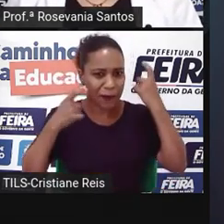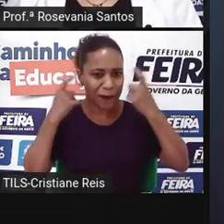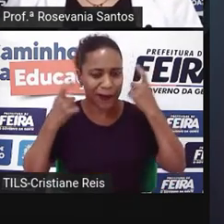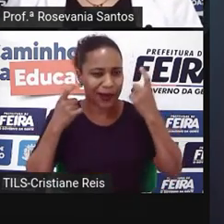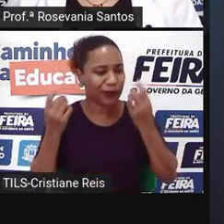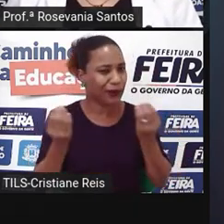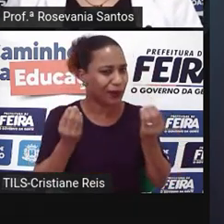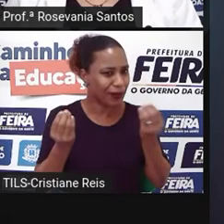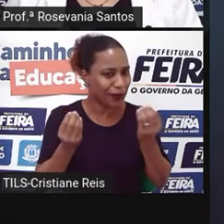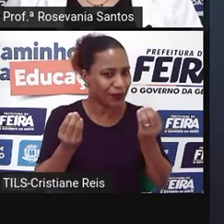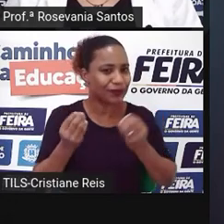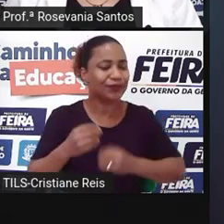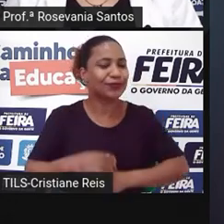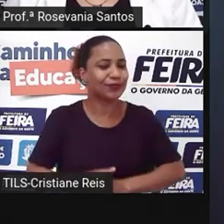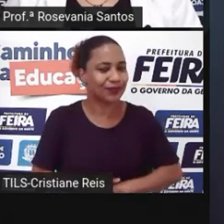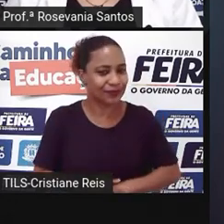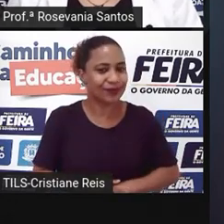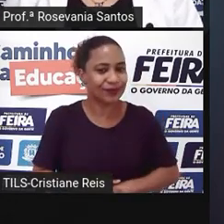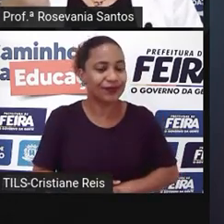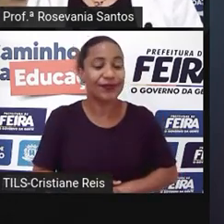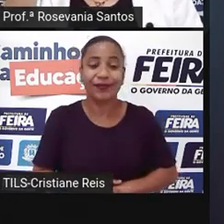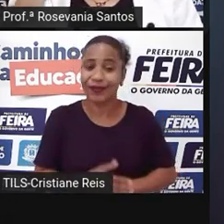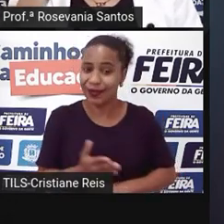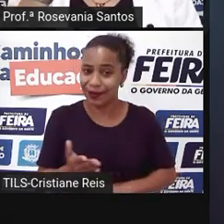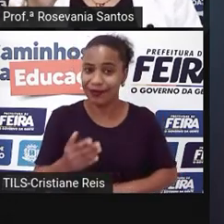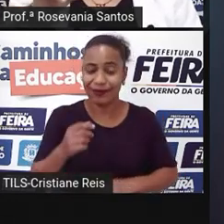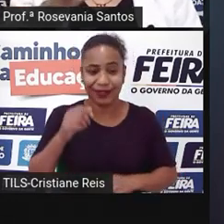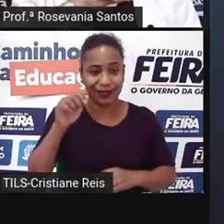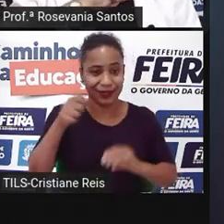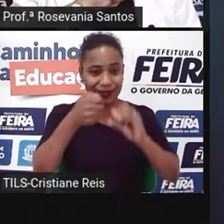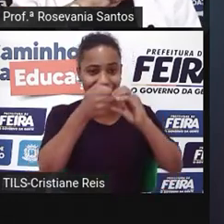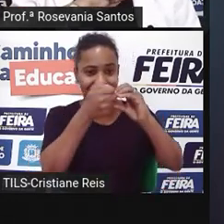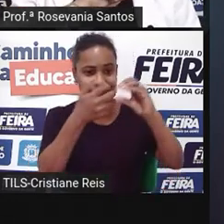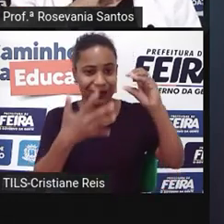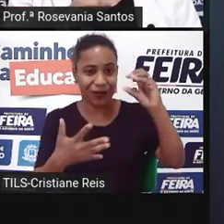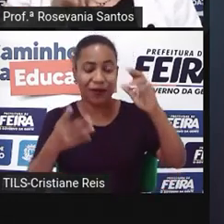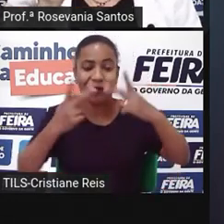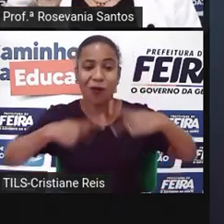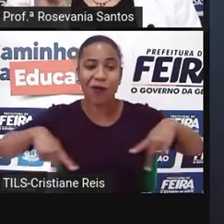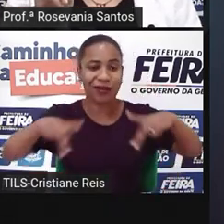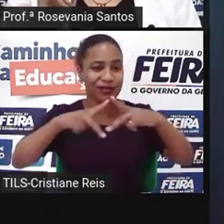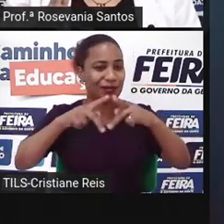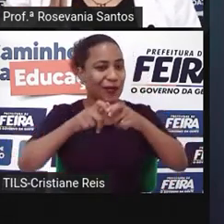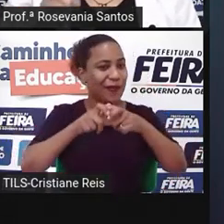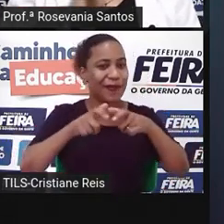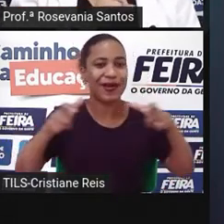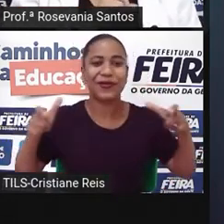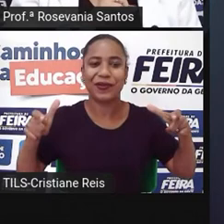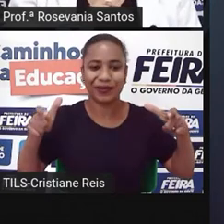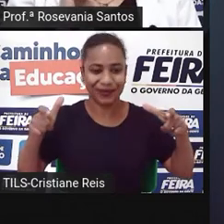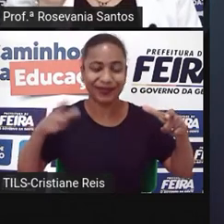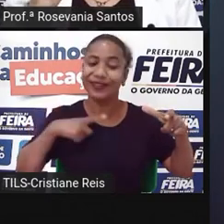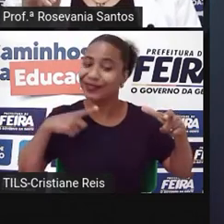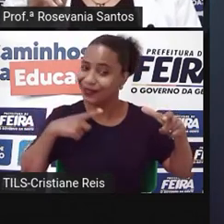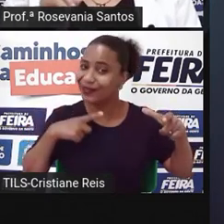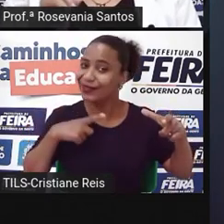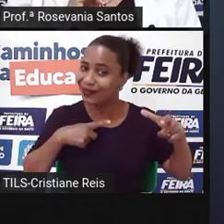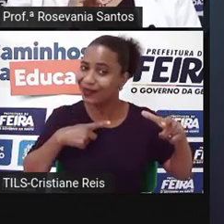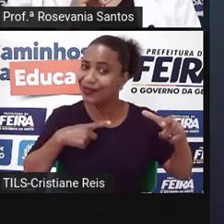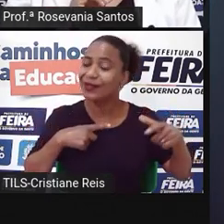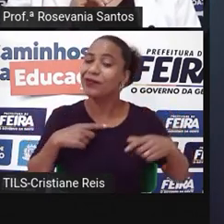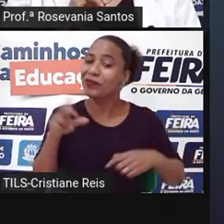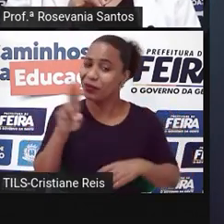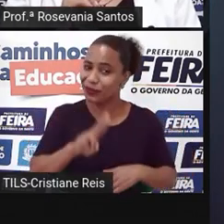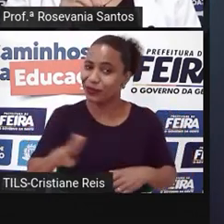a característica principal de todos eles aqui é que tem uma grande população. E essa grande população, como eu falei, pode ser